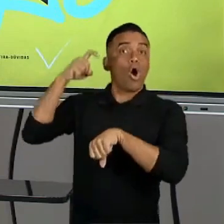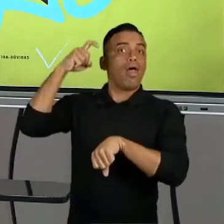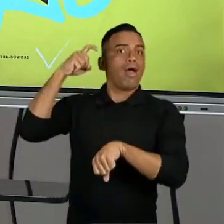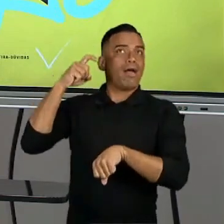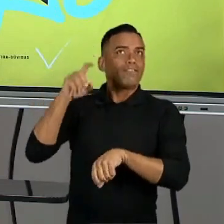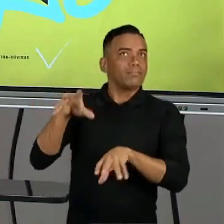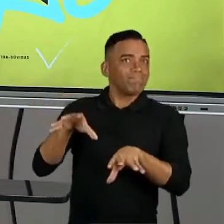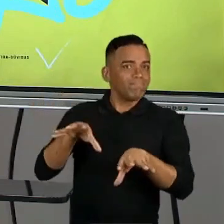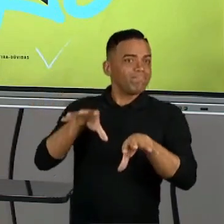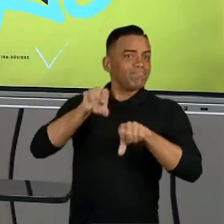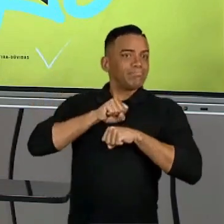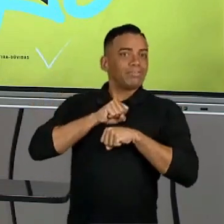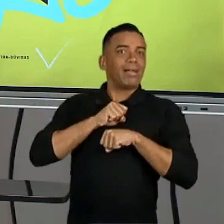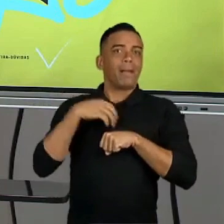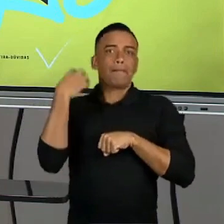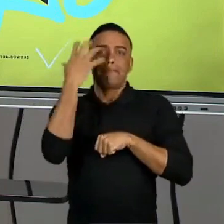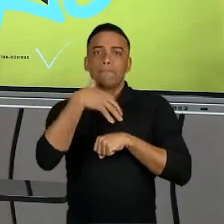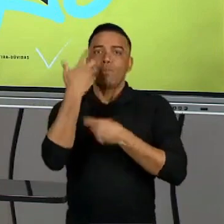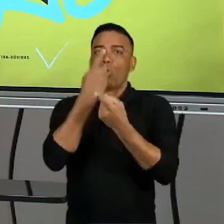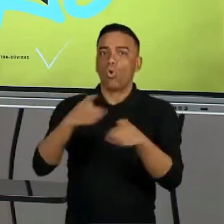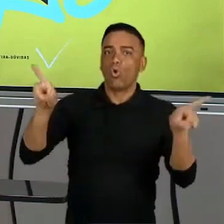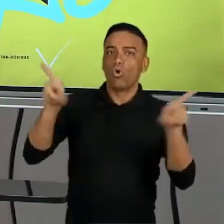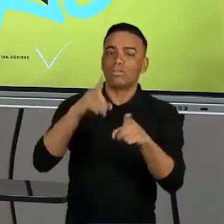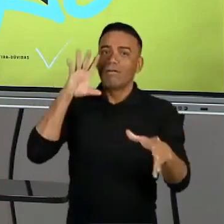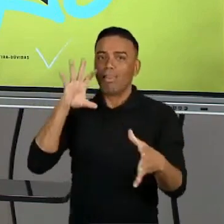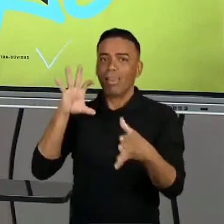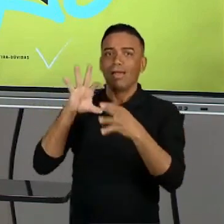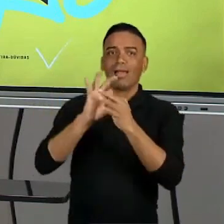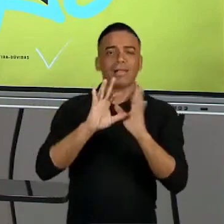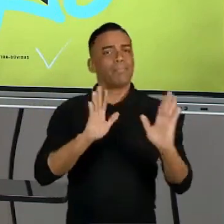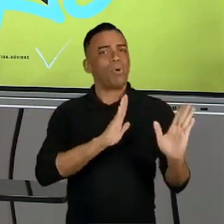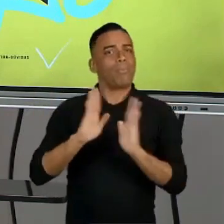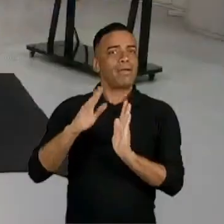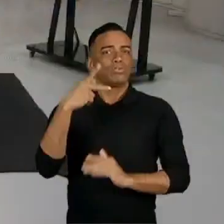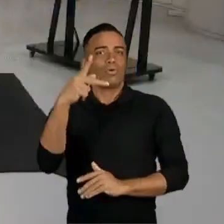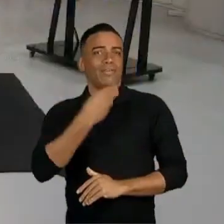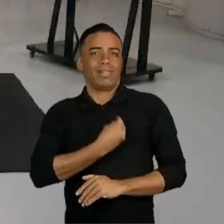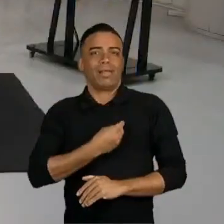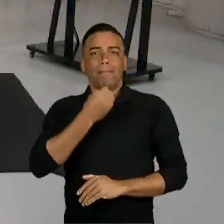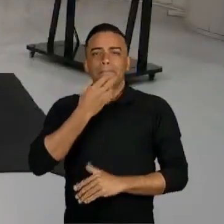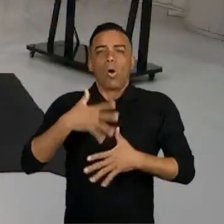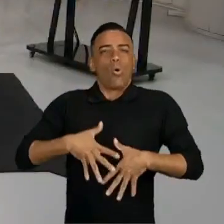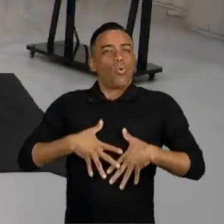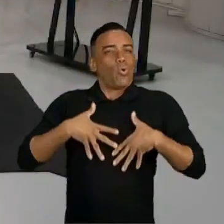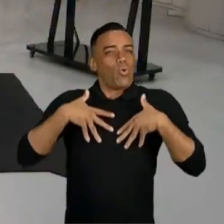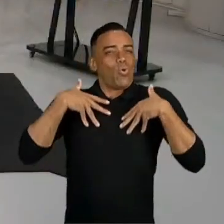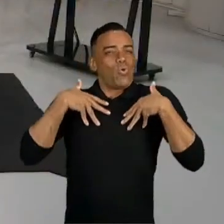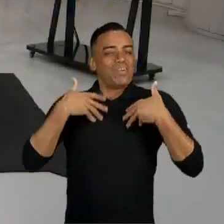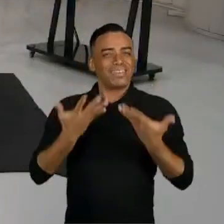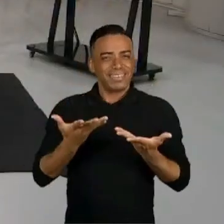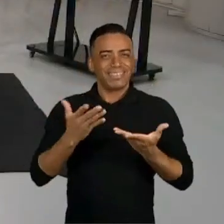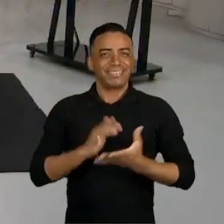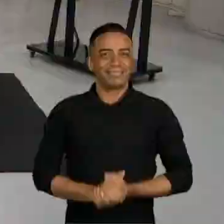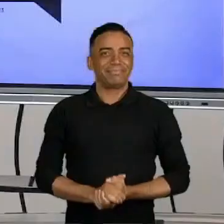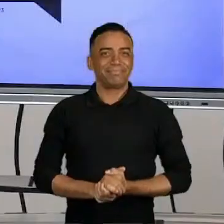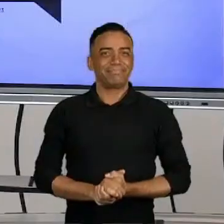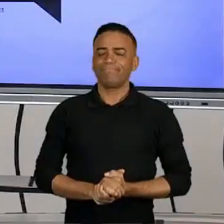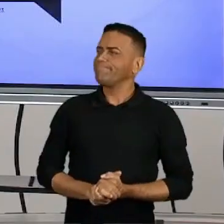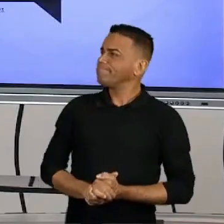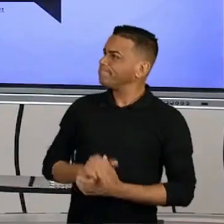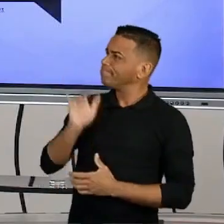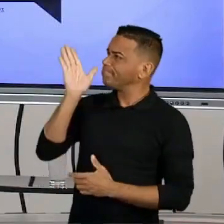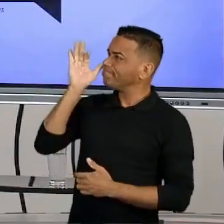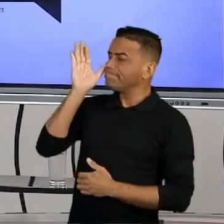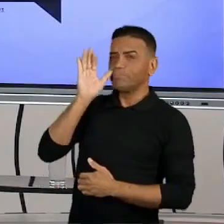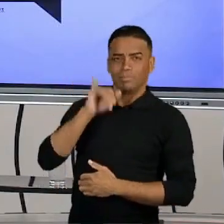ou um padrão musical que está associado a algum momento de prazer da nossa vida. Olha só, se eu ouço